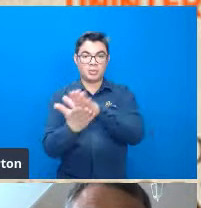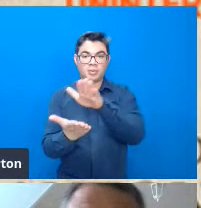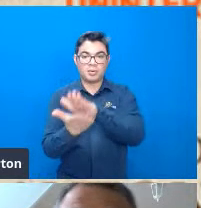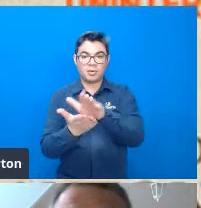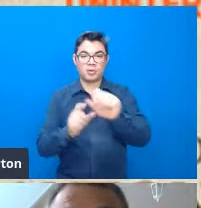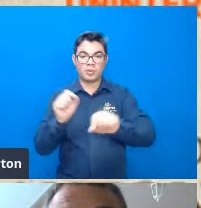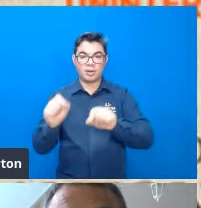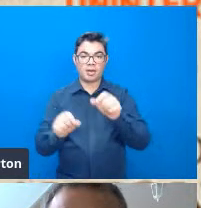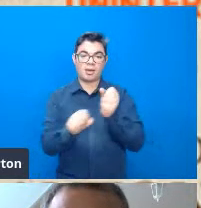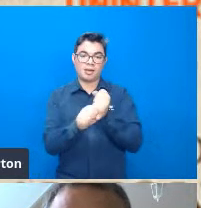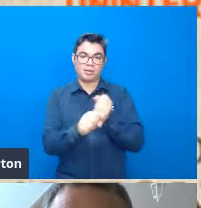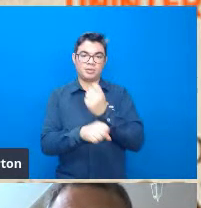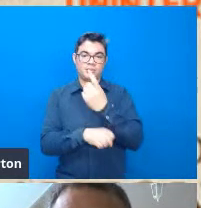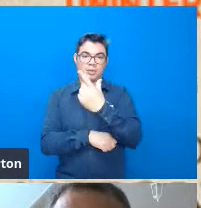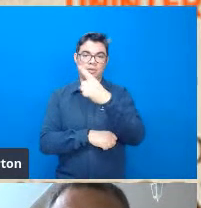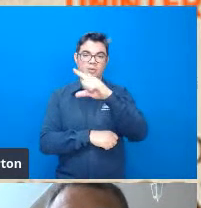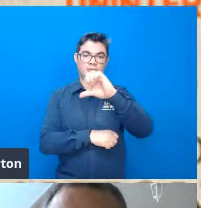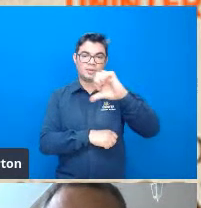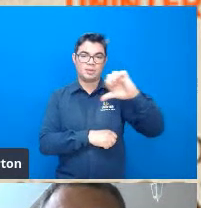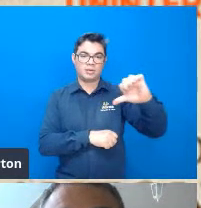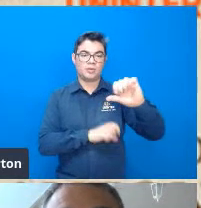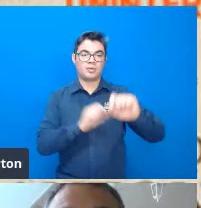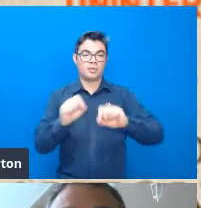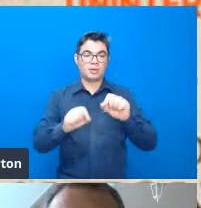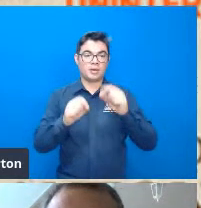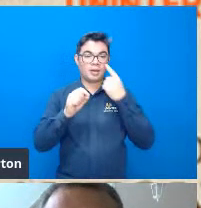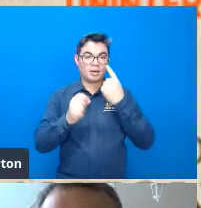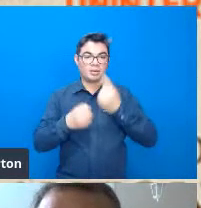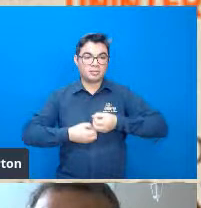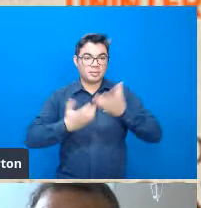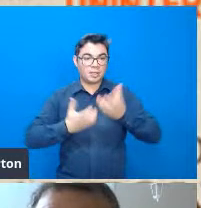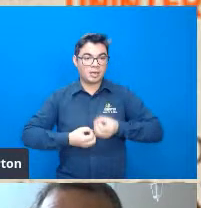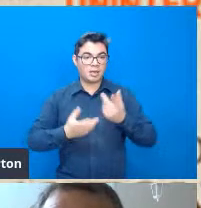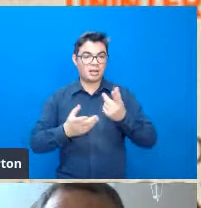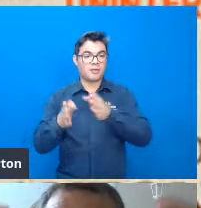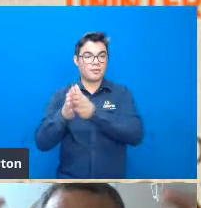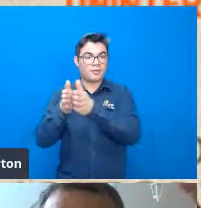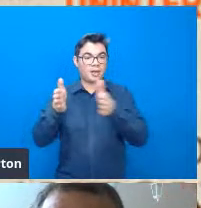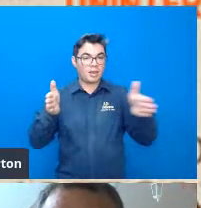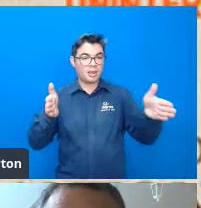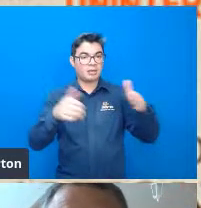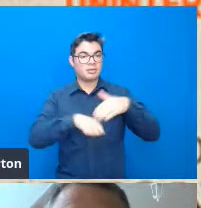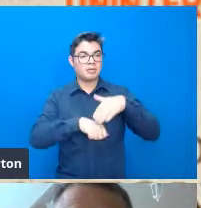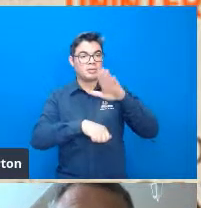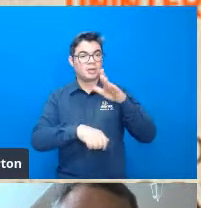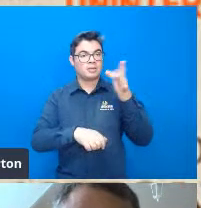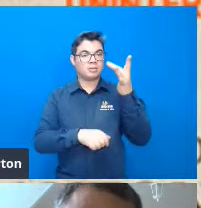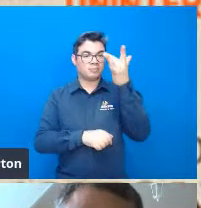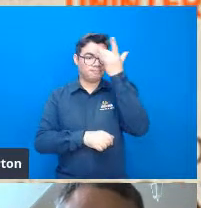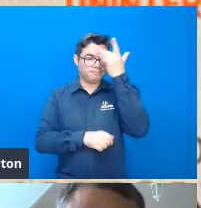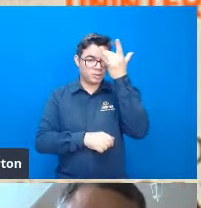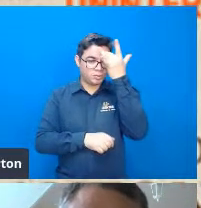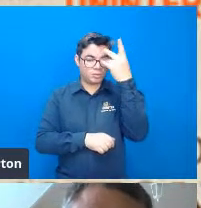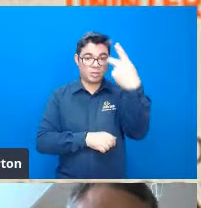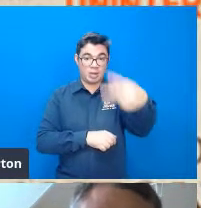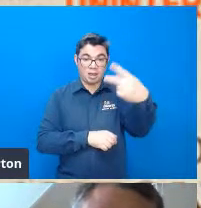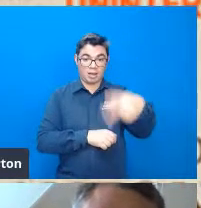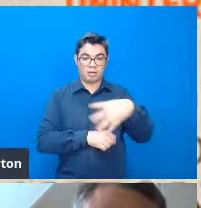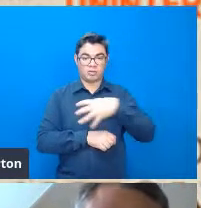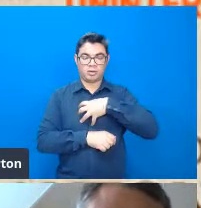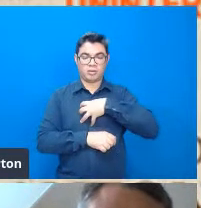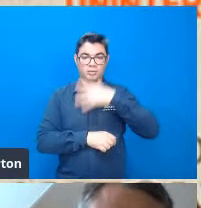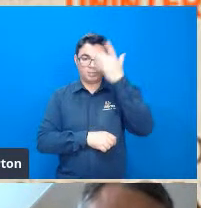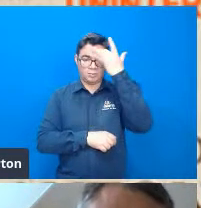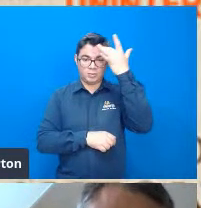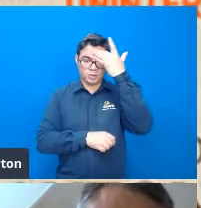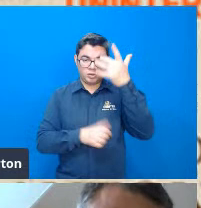1999 então esse livro ele expressa um pouco a fase de amadurecimento do pensamento do Cristofoletti quando ele